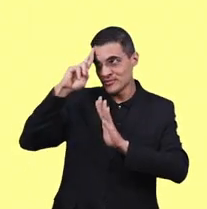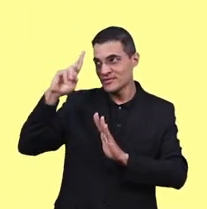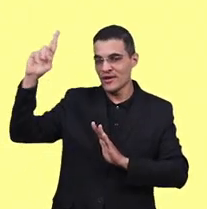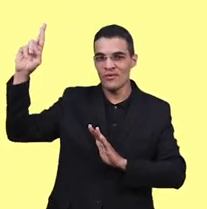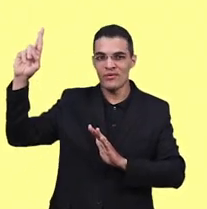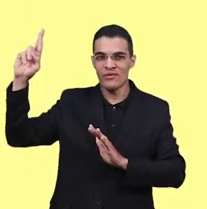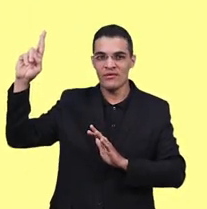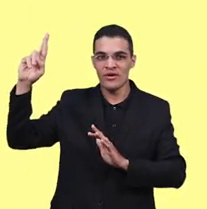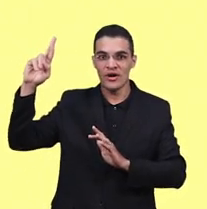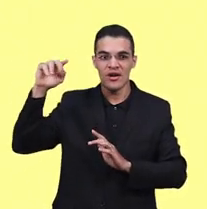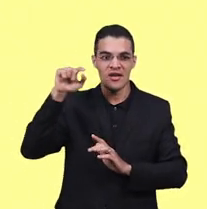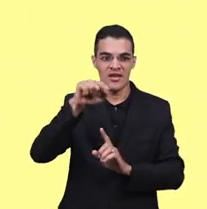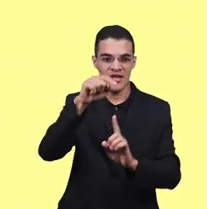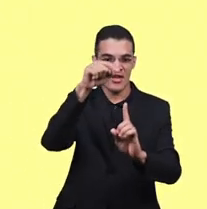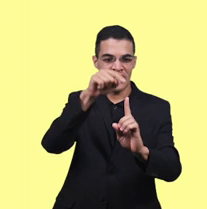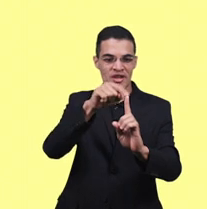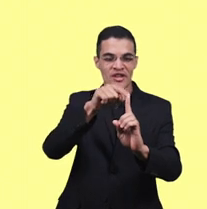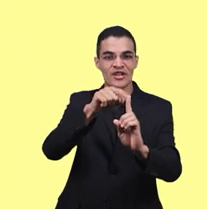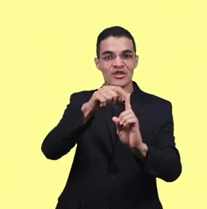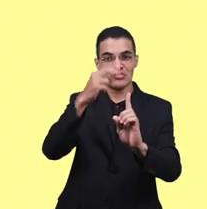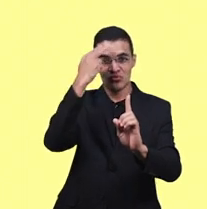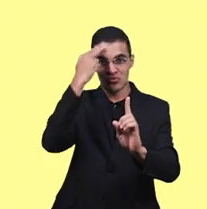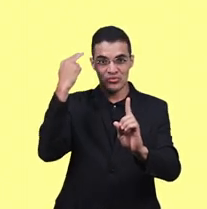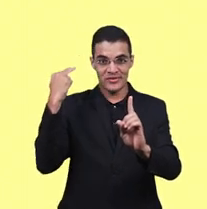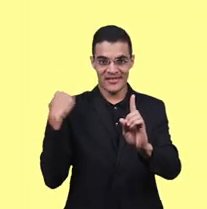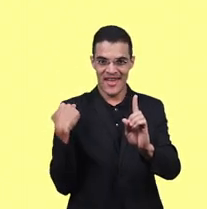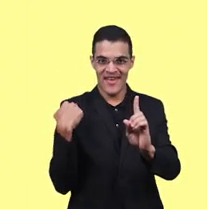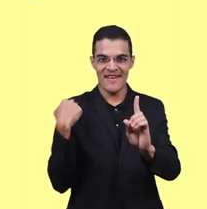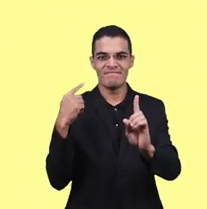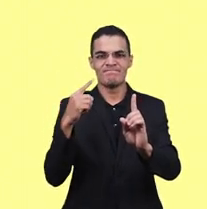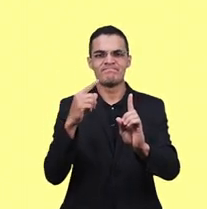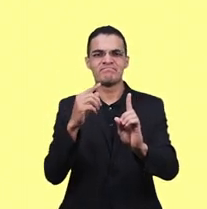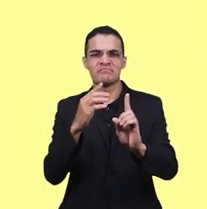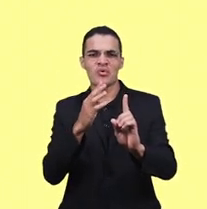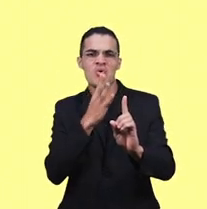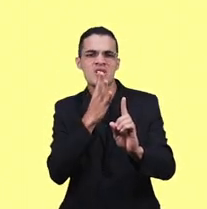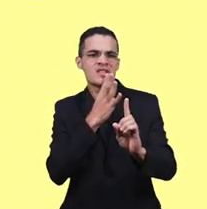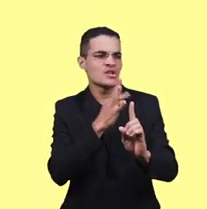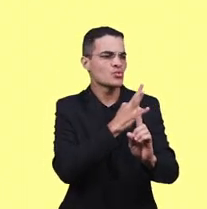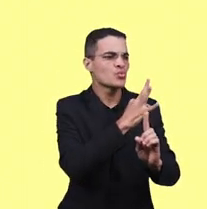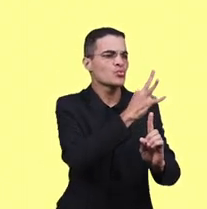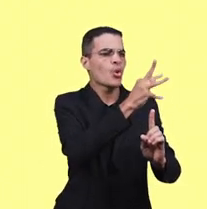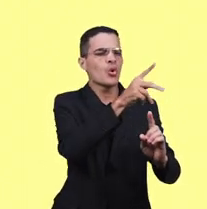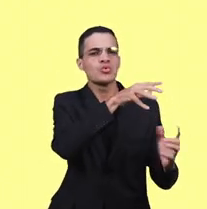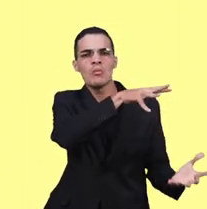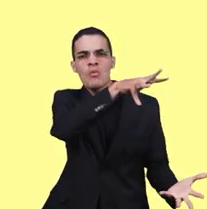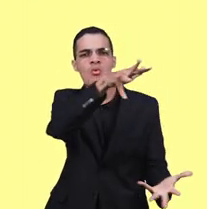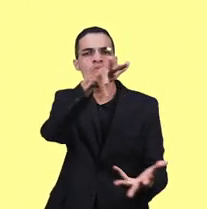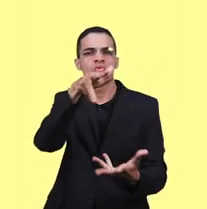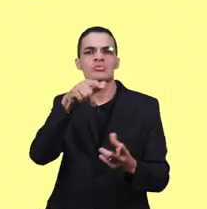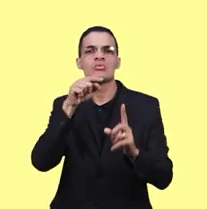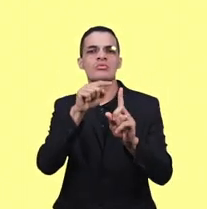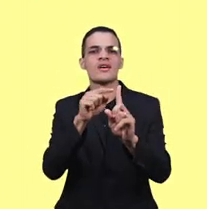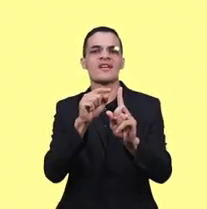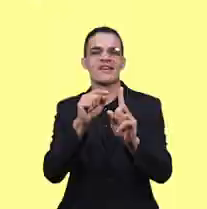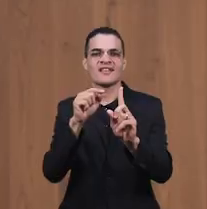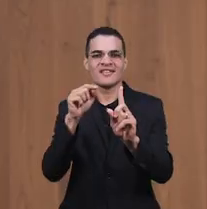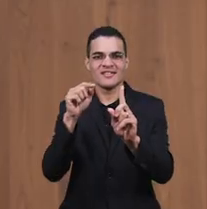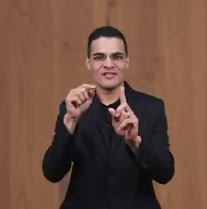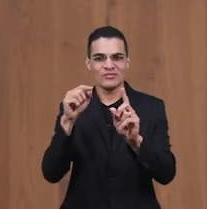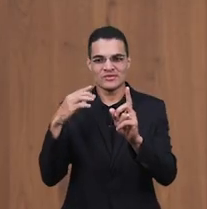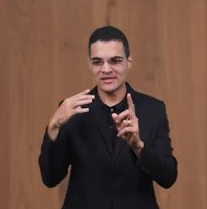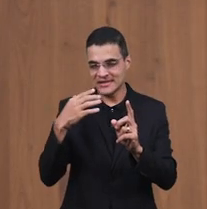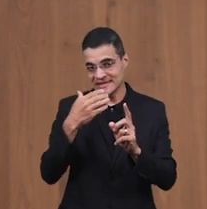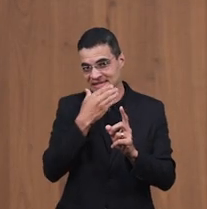José foi conhecido Como Zafenat Paneia Que era o salvador Do mundo Porque todo mundo De então